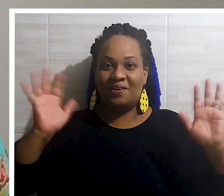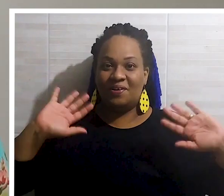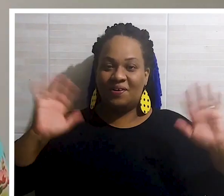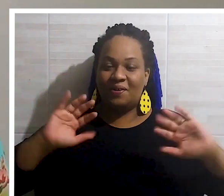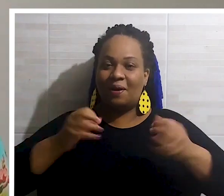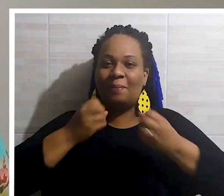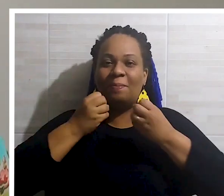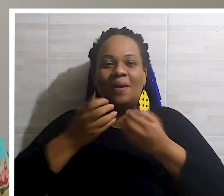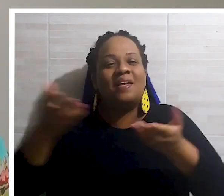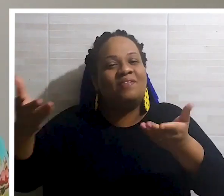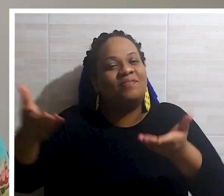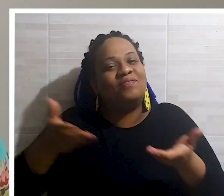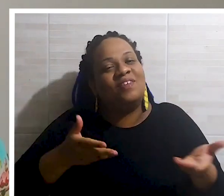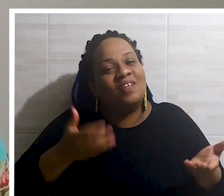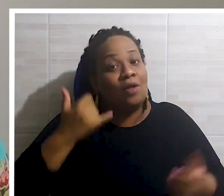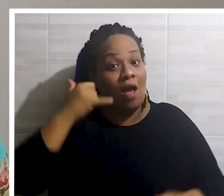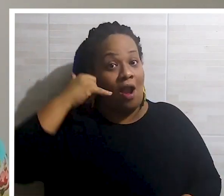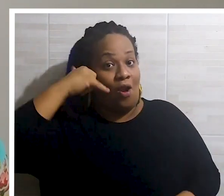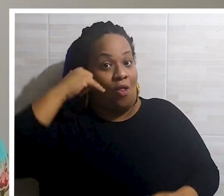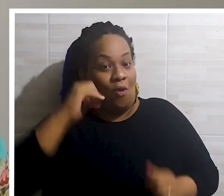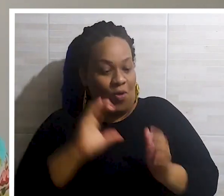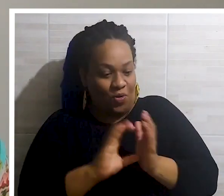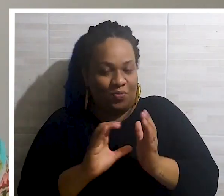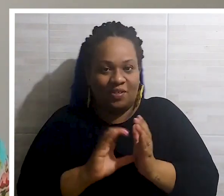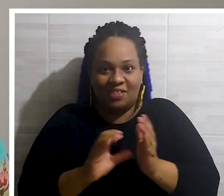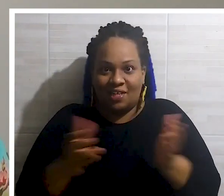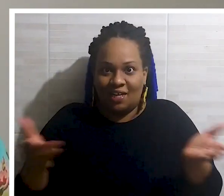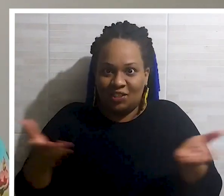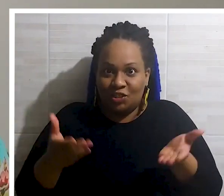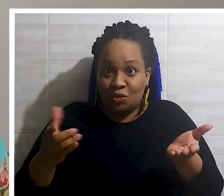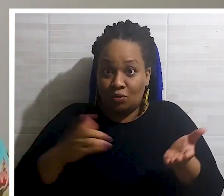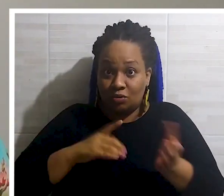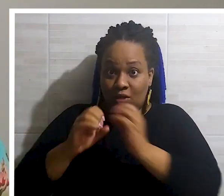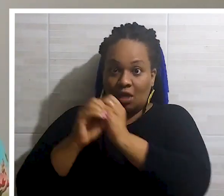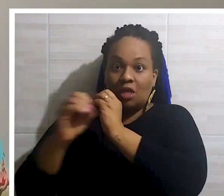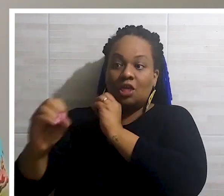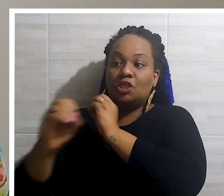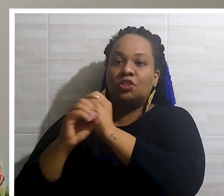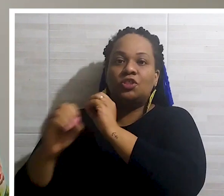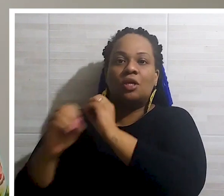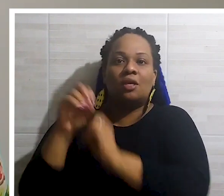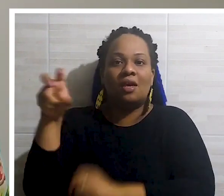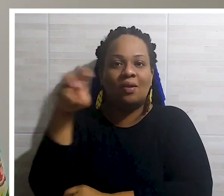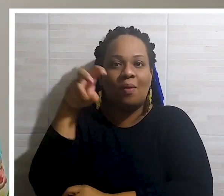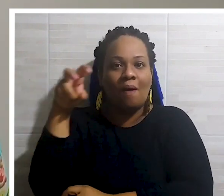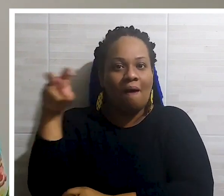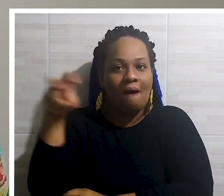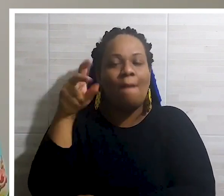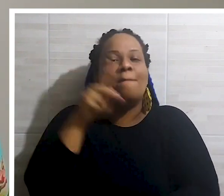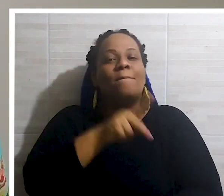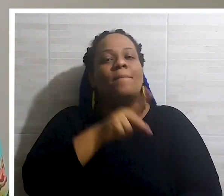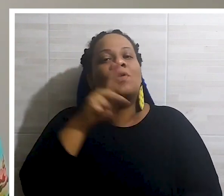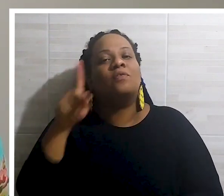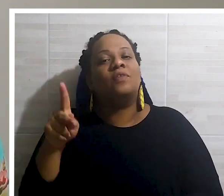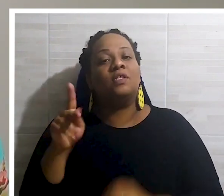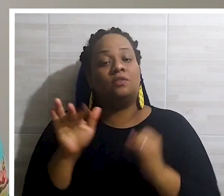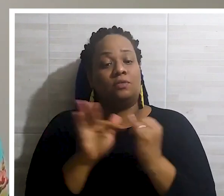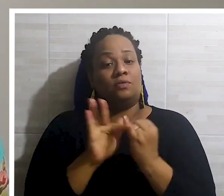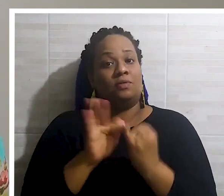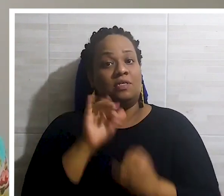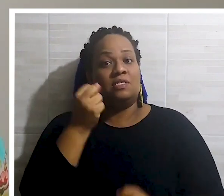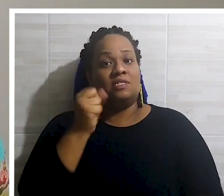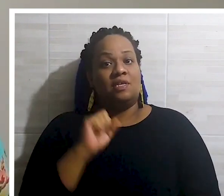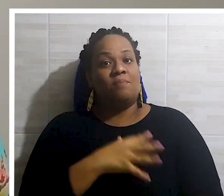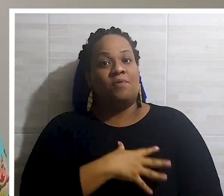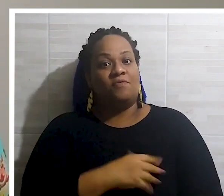Olá, sejam bem-vindos a mais uma edição do programa Alô Comunidade, que hoje conversa com o engenheiro mecatrônico e professor do curso de